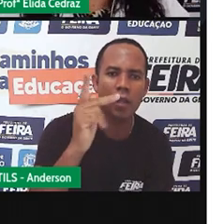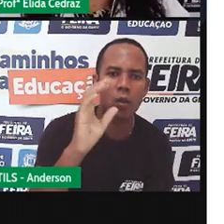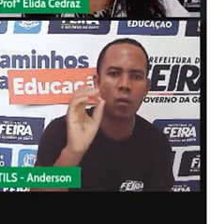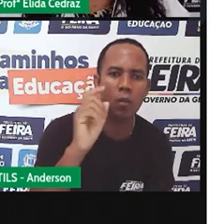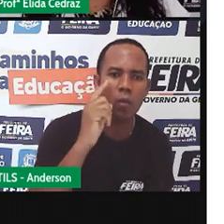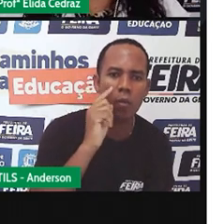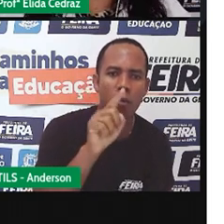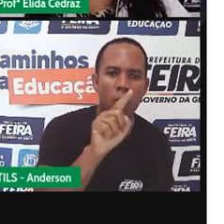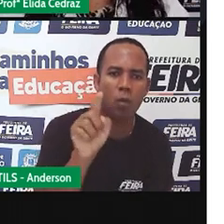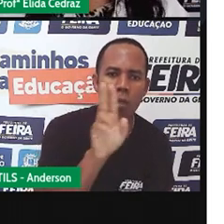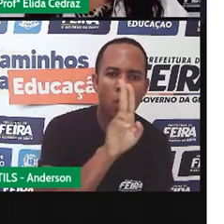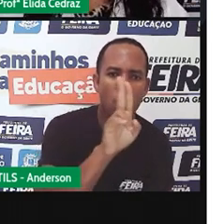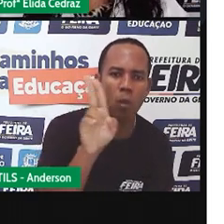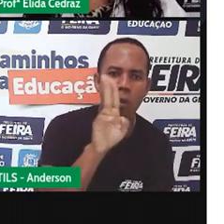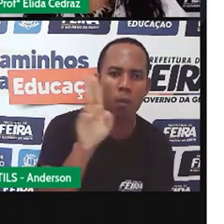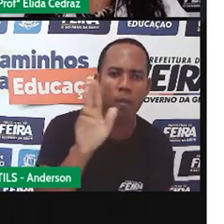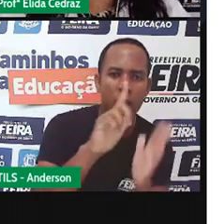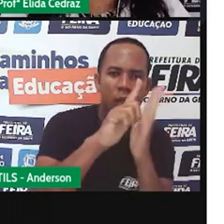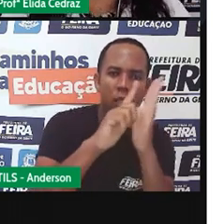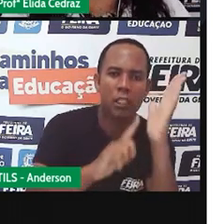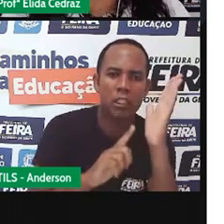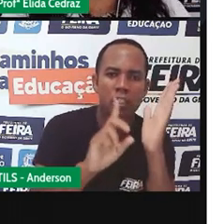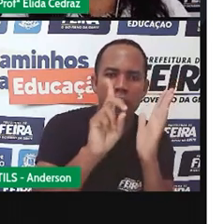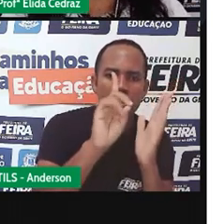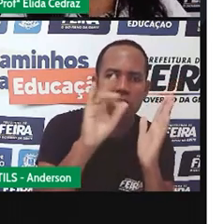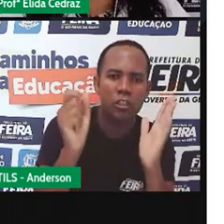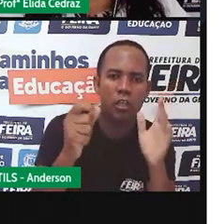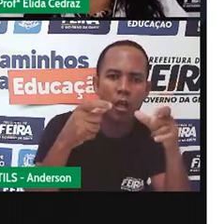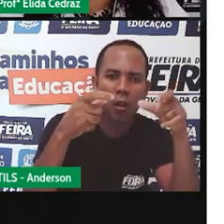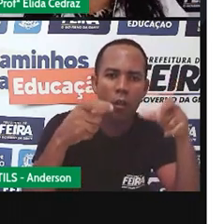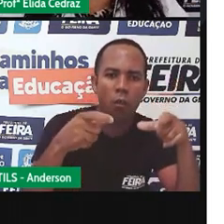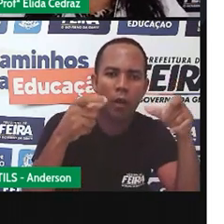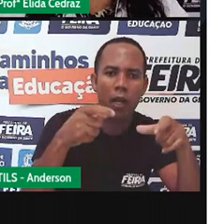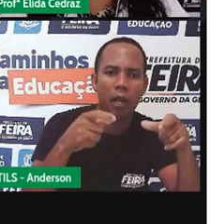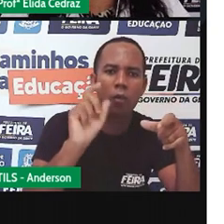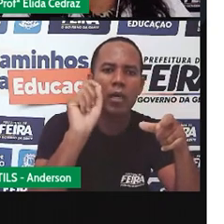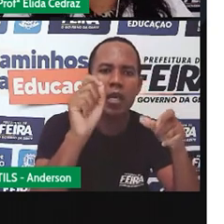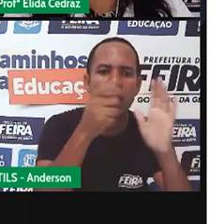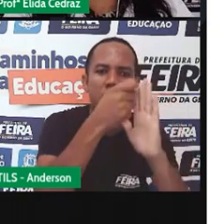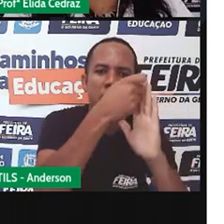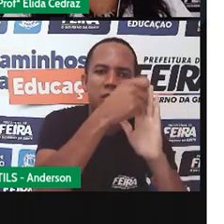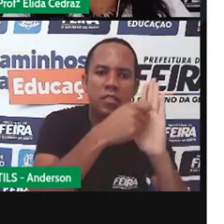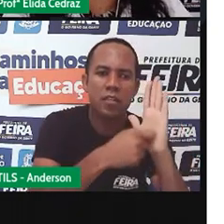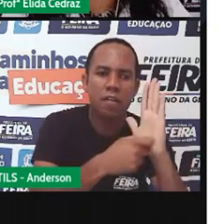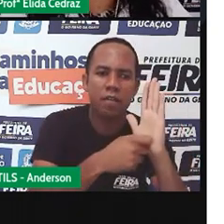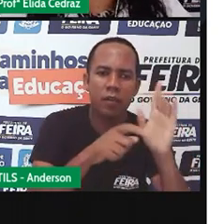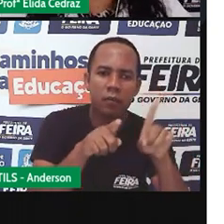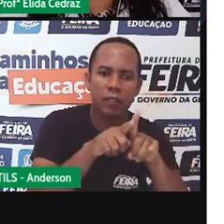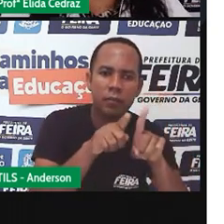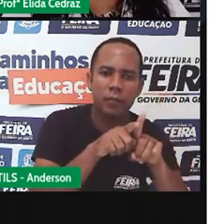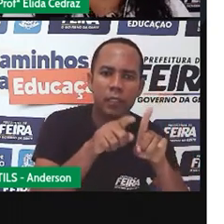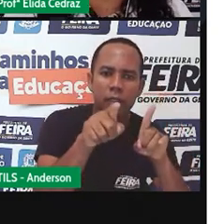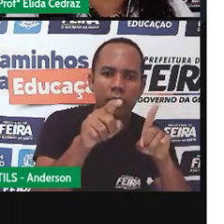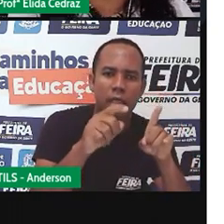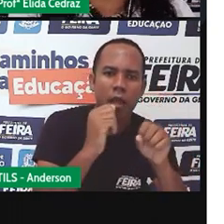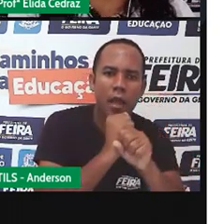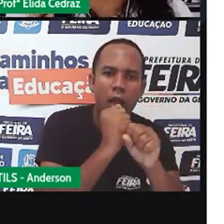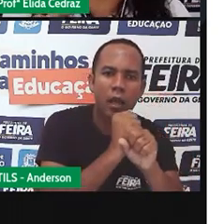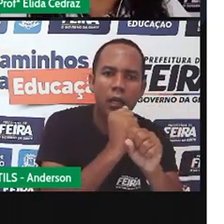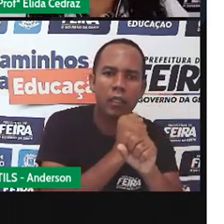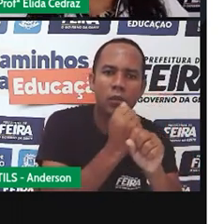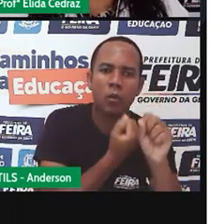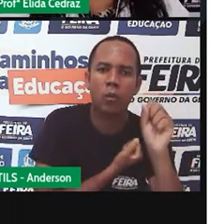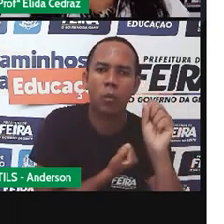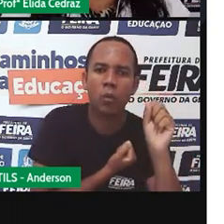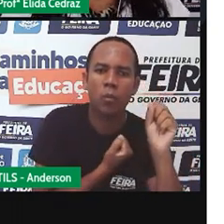Vem o nome do jornal, data, local, o editorial, vem a edição, o ano, o